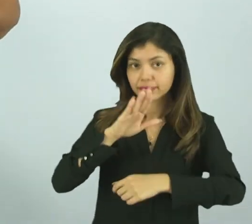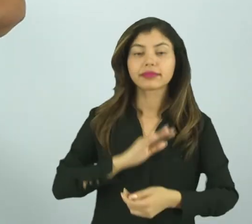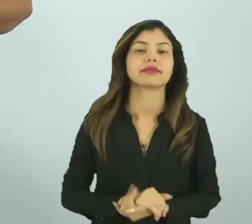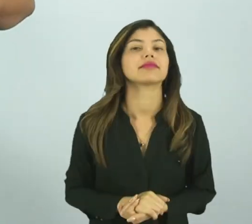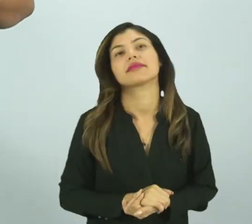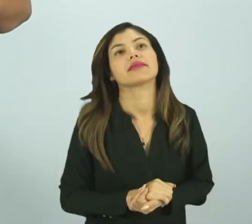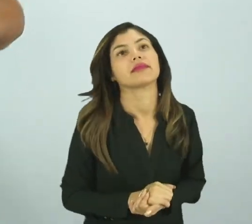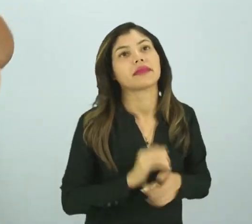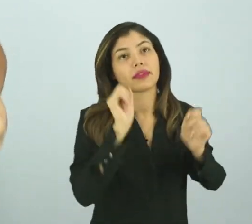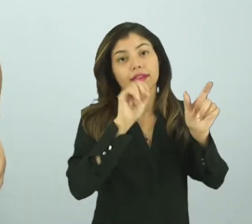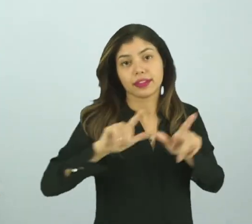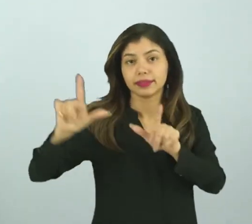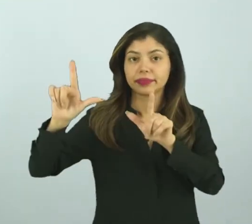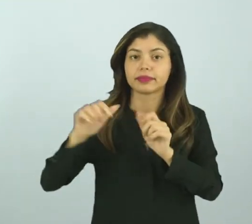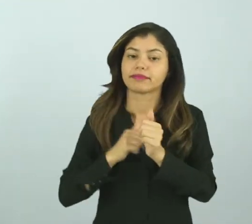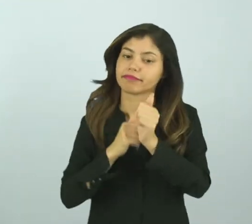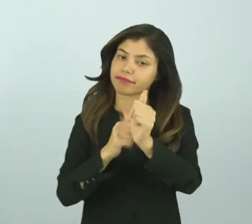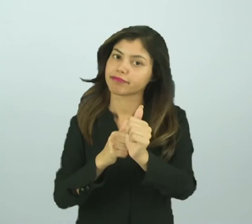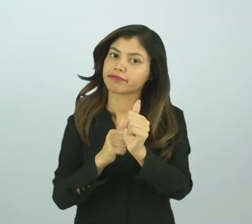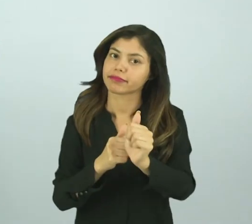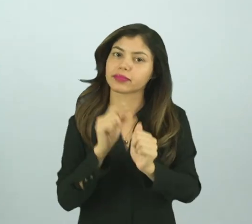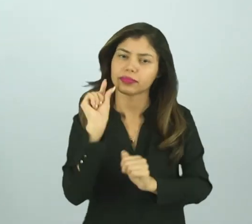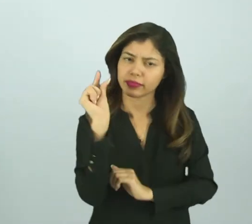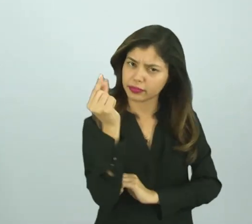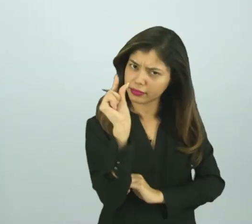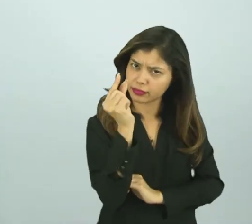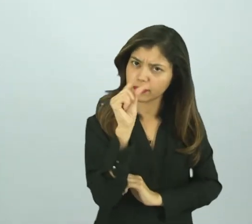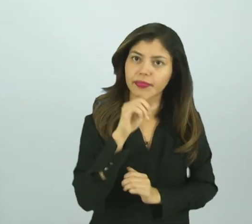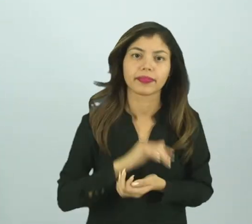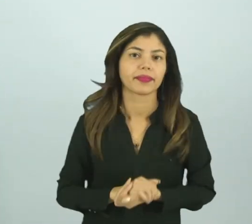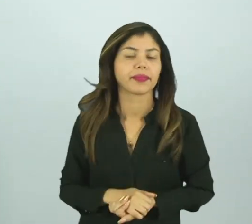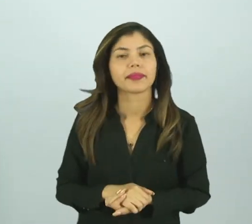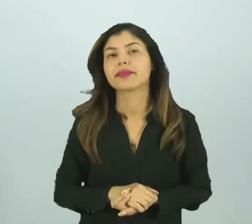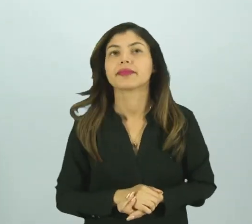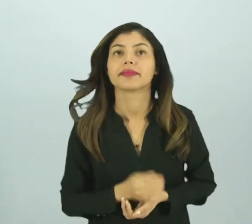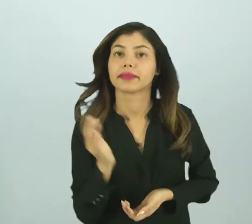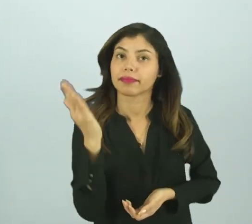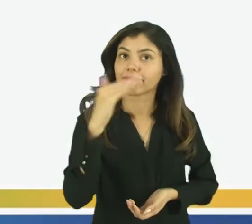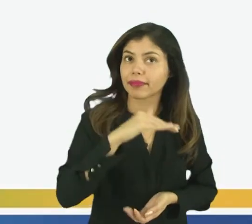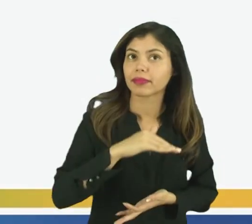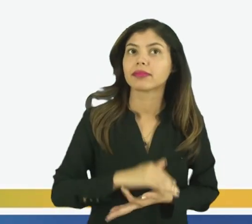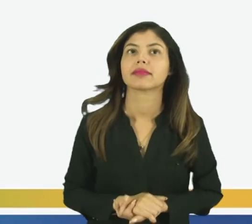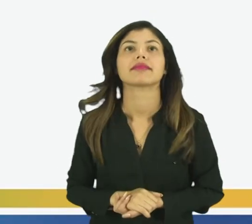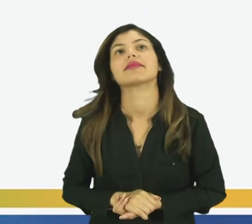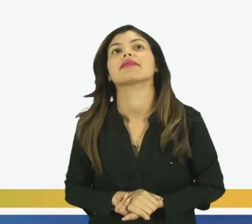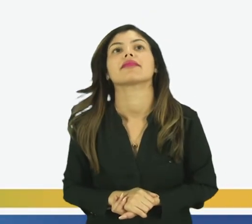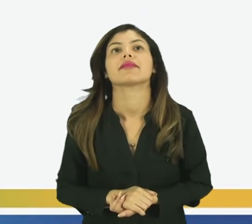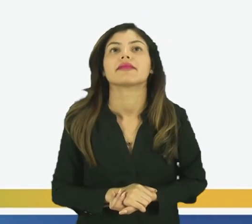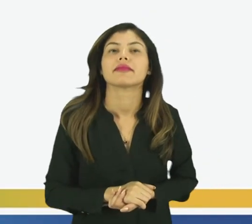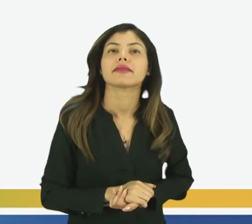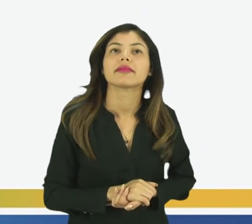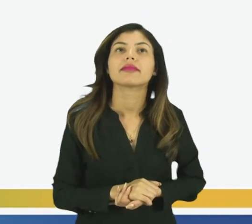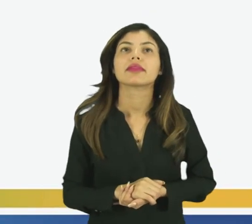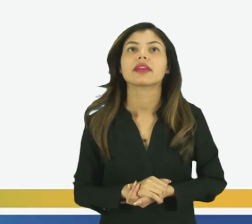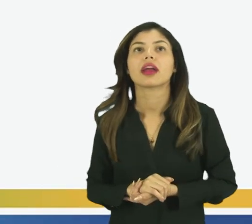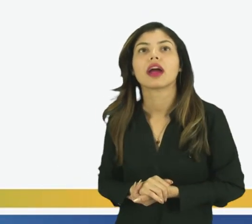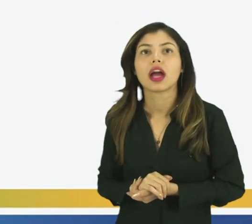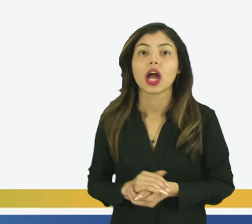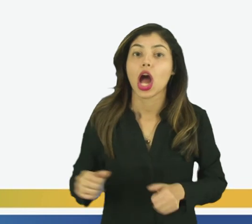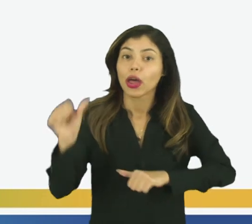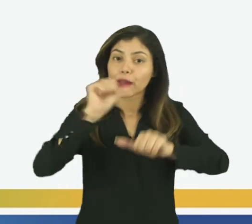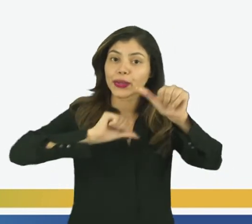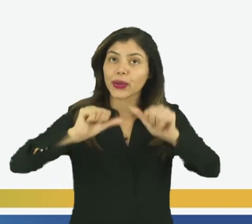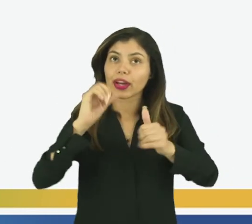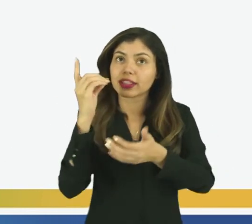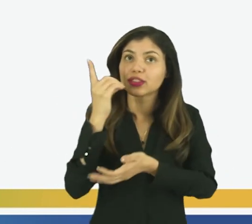no slide. Vocês vão acompanhar aí mais um pouquinho, tá? Vamos lá? A sucessão de